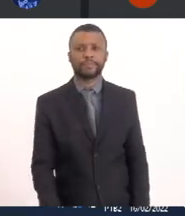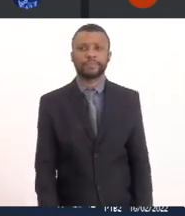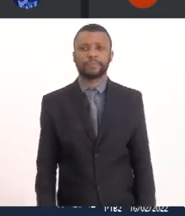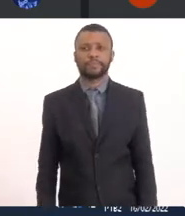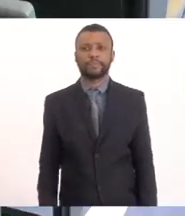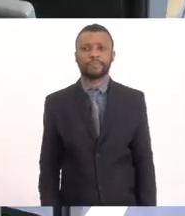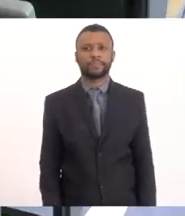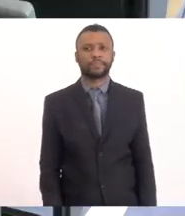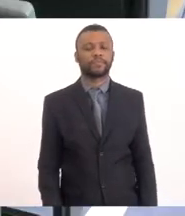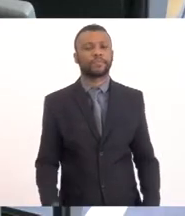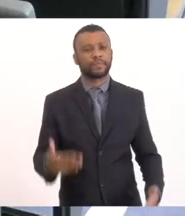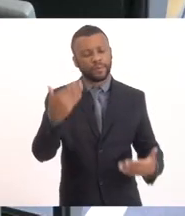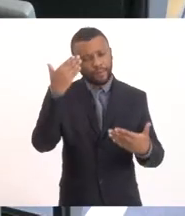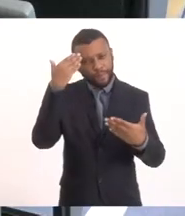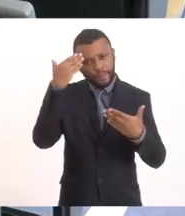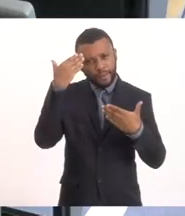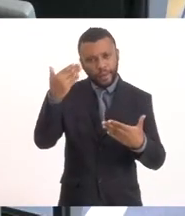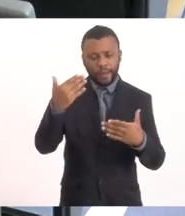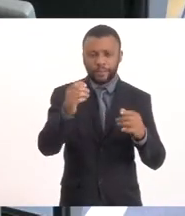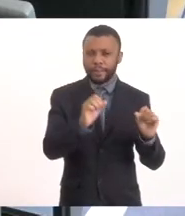Obrigado pela presença